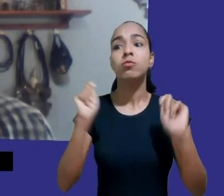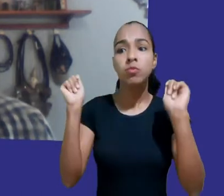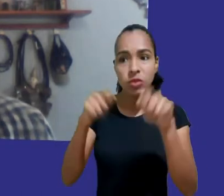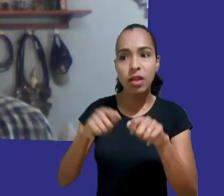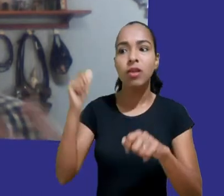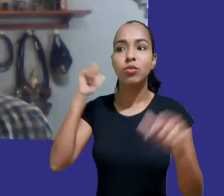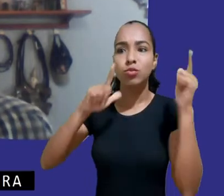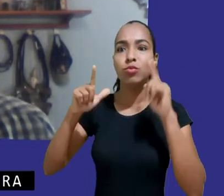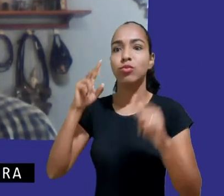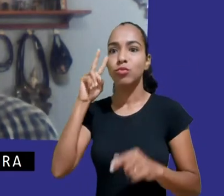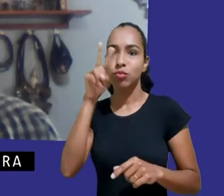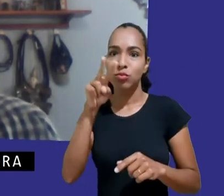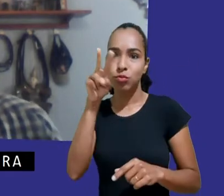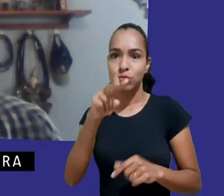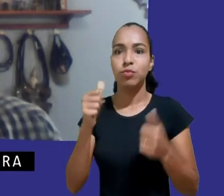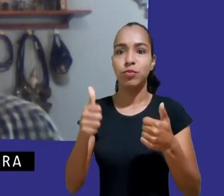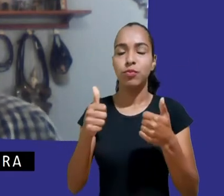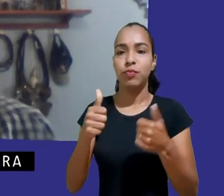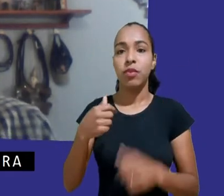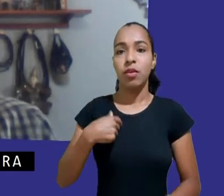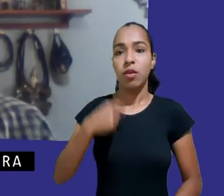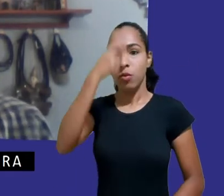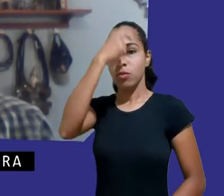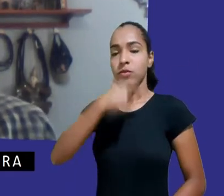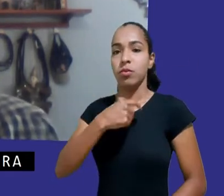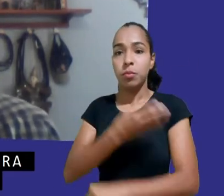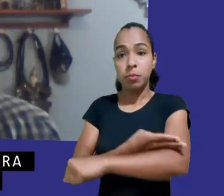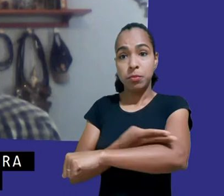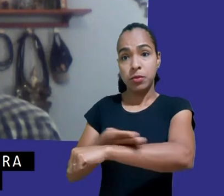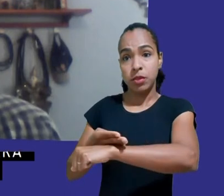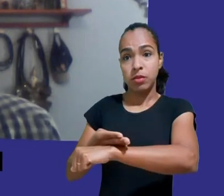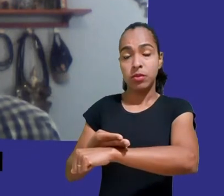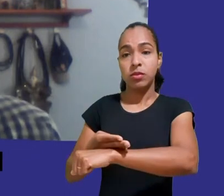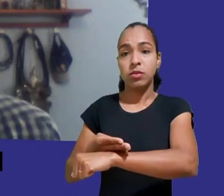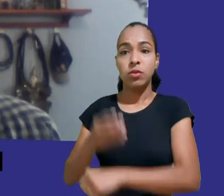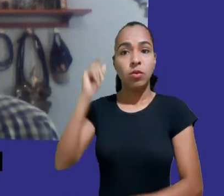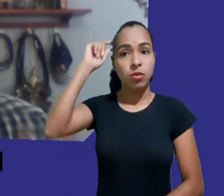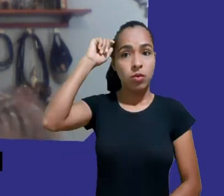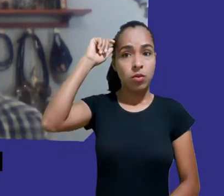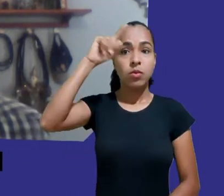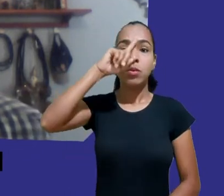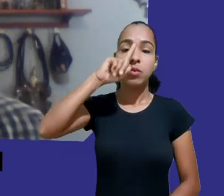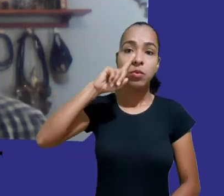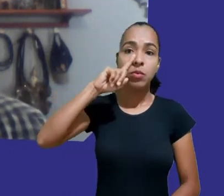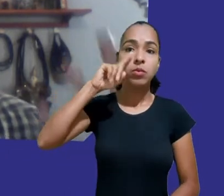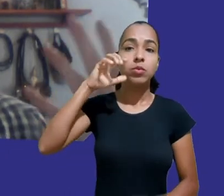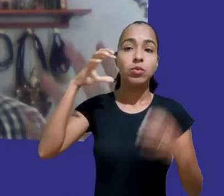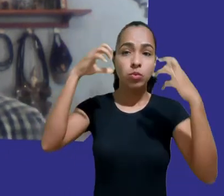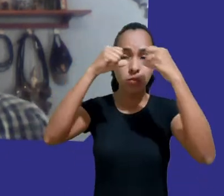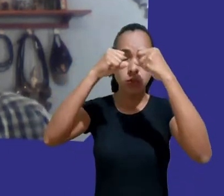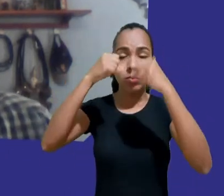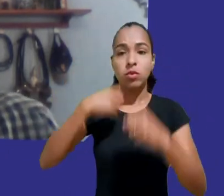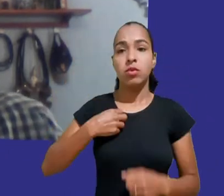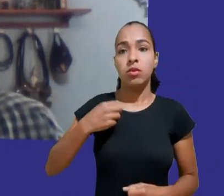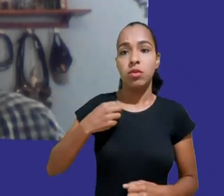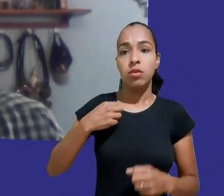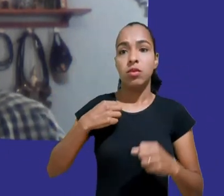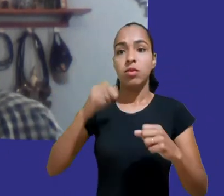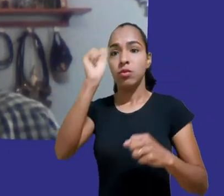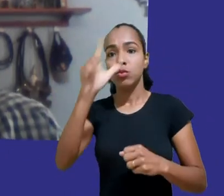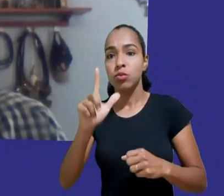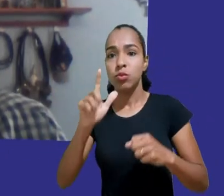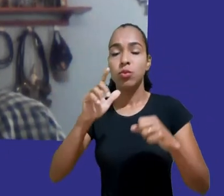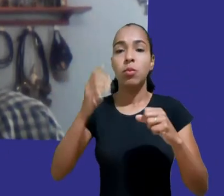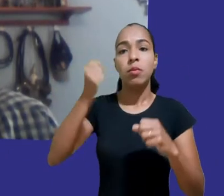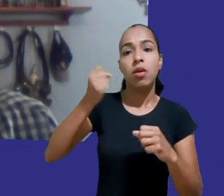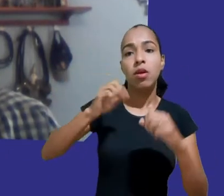homem branco, com cabelos loiros escuros, eu estou vestindo uma camisa xadrez azul e branca e eu estou no meu quarto, atrás de mim tem uma parede azul.